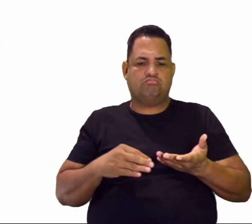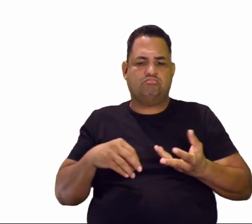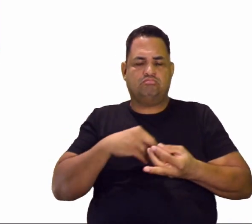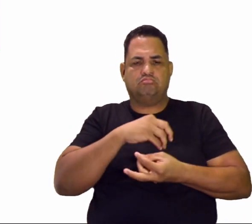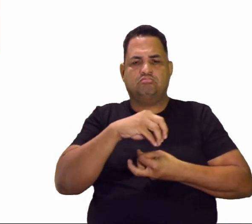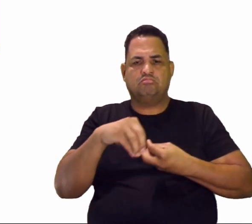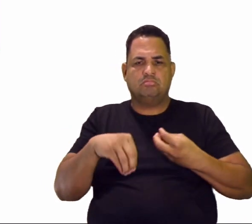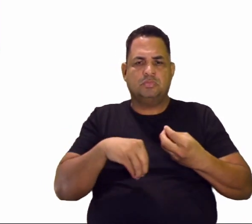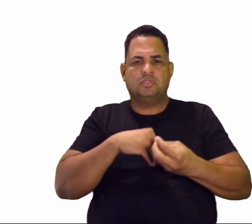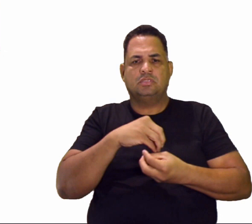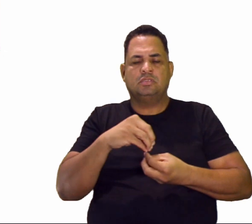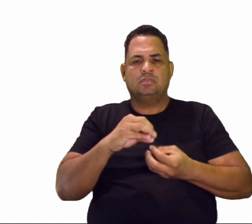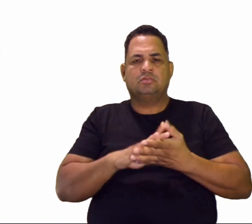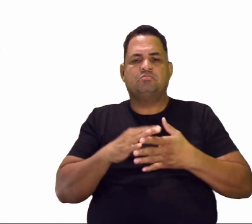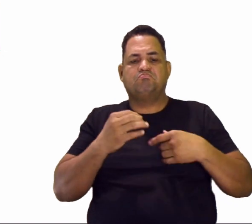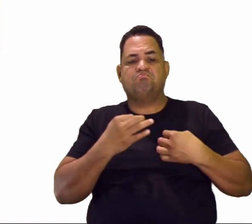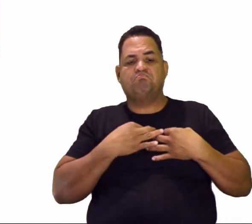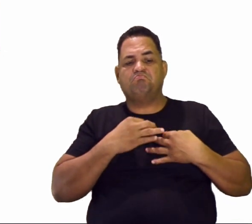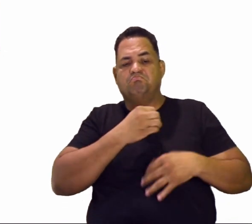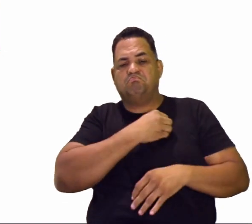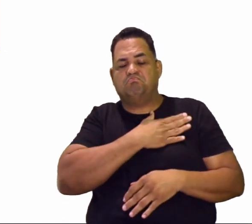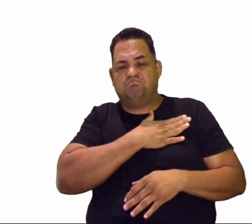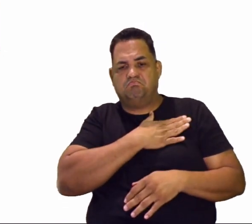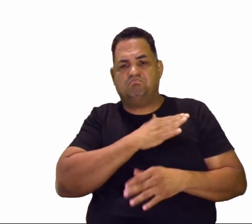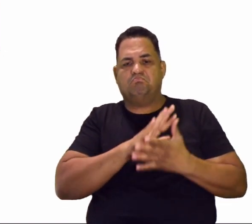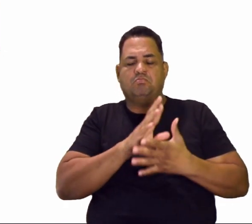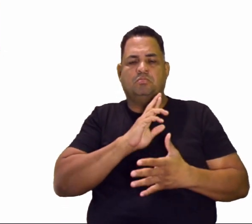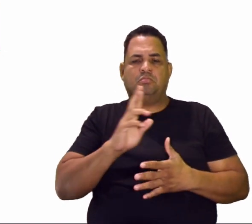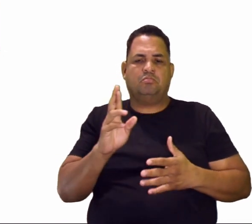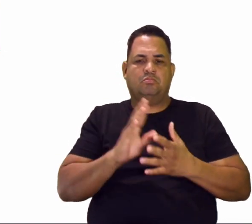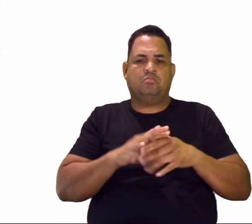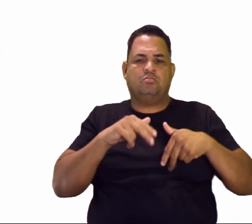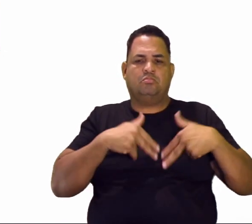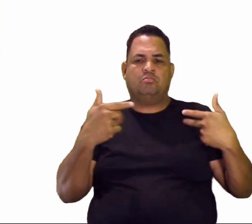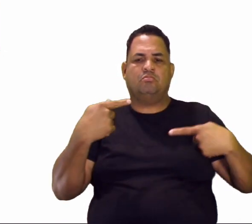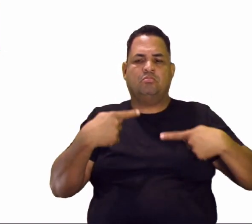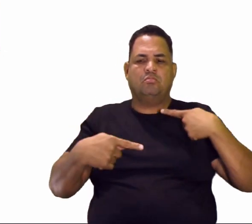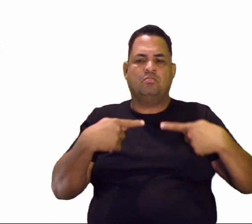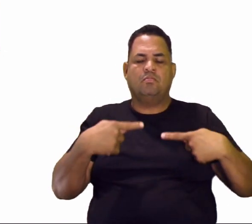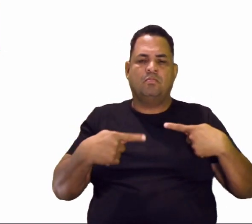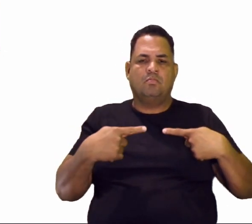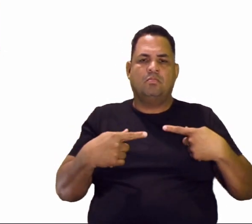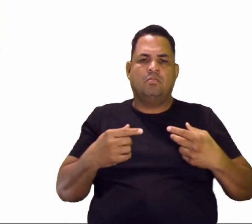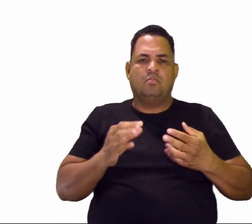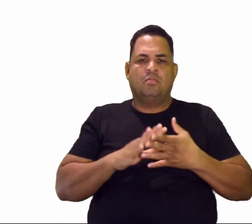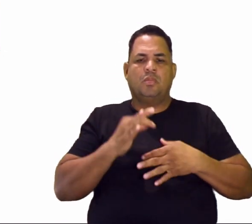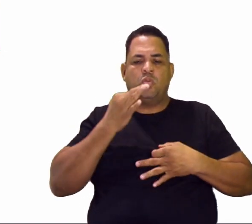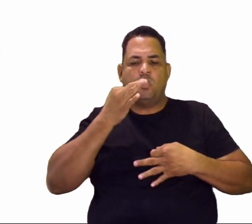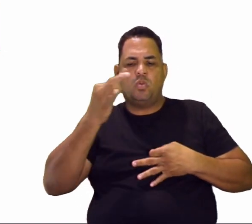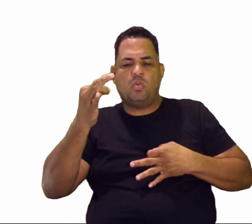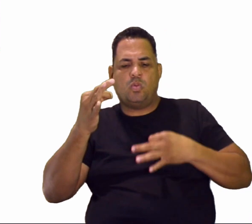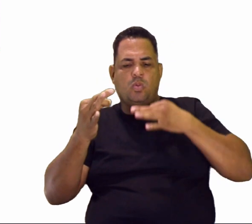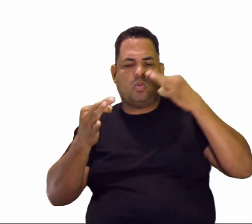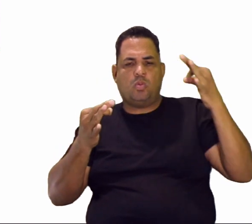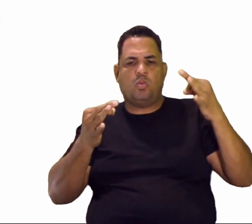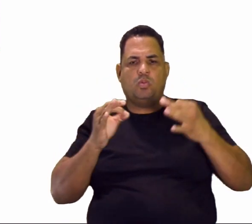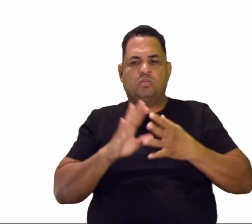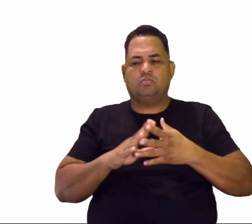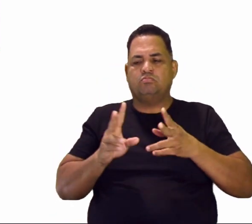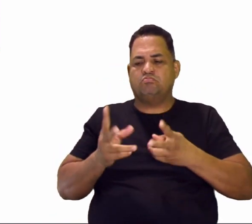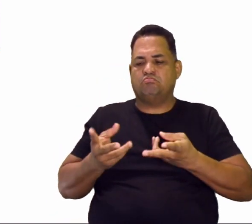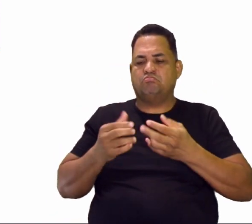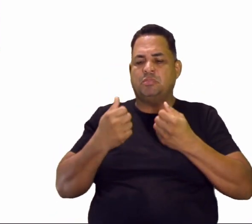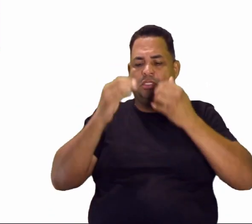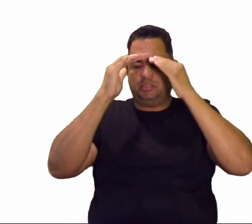manifestações de preconceito, intolerância religiosa, étnica e política. O relativismo, ele considera o universo do